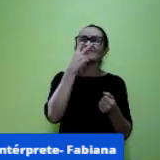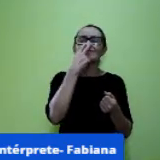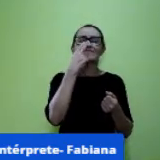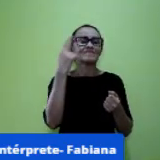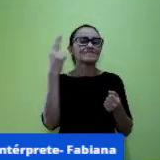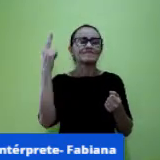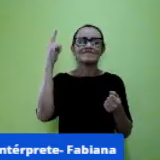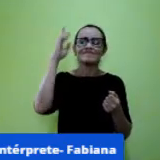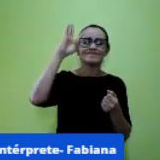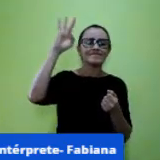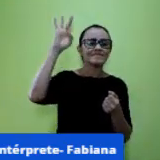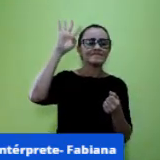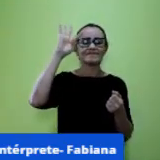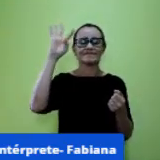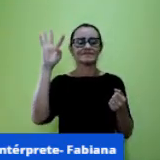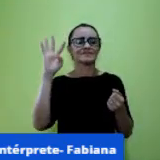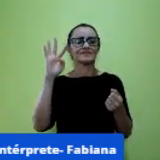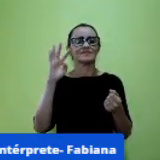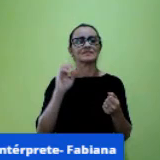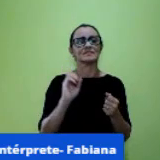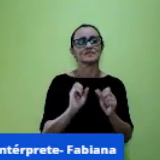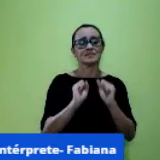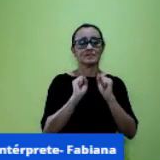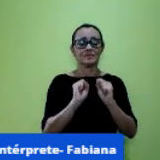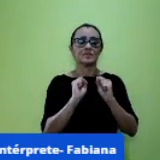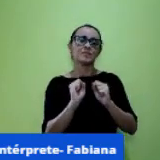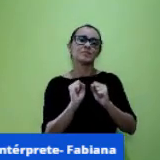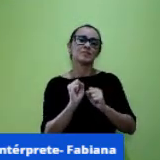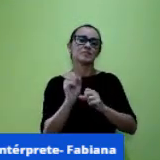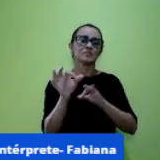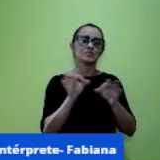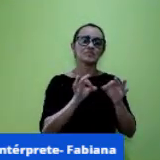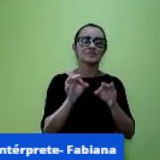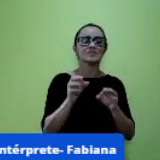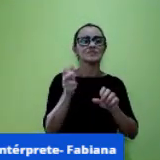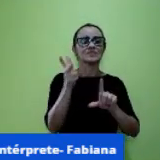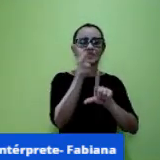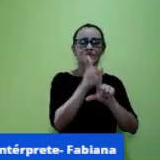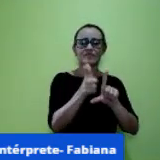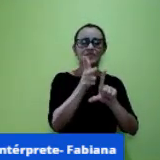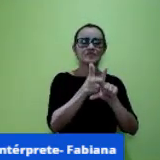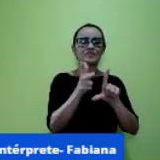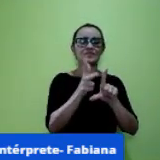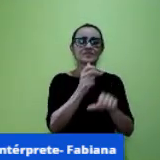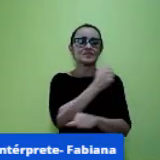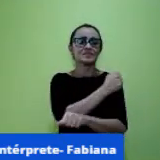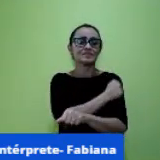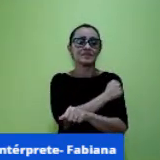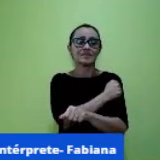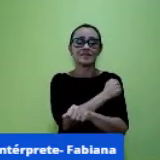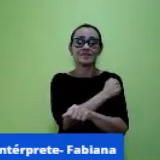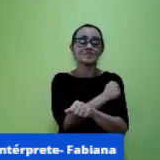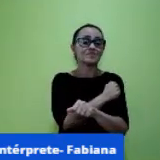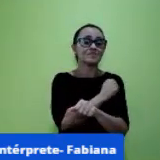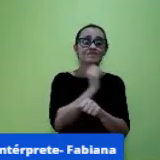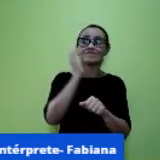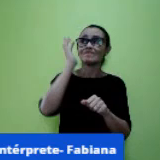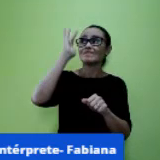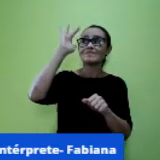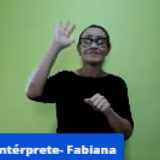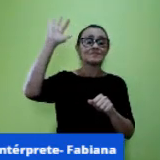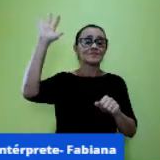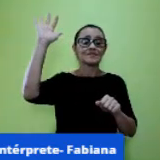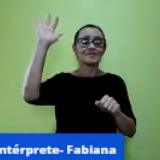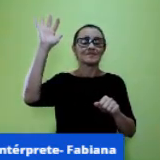dá para contar vídeos ou com o próprio aluno viajar e ele chegar na casinha dele né ele